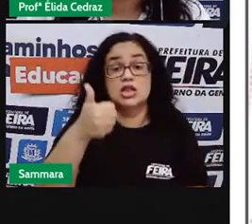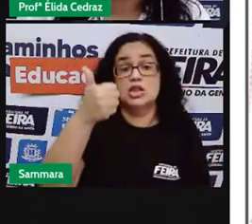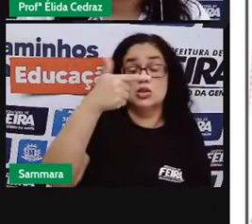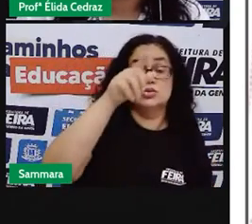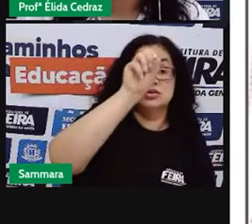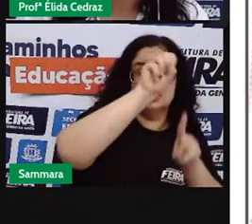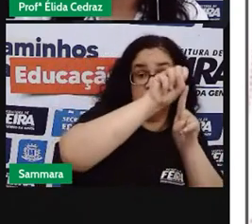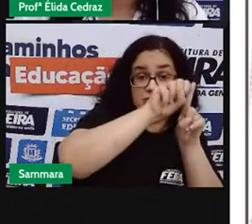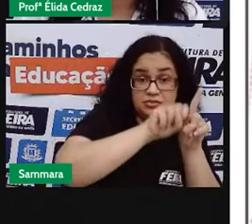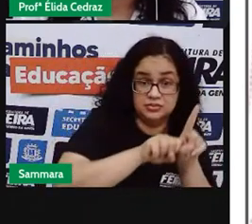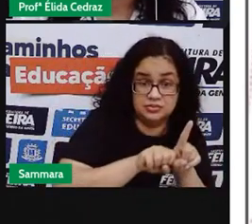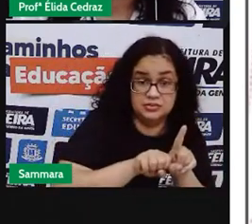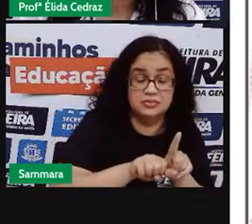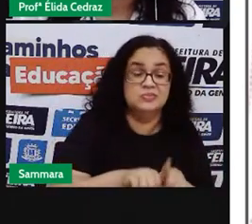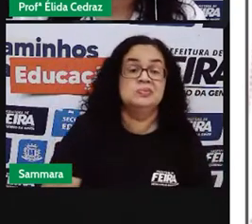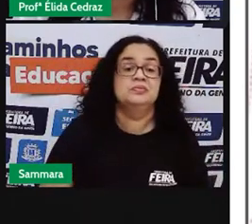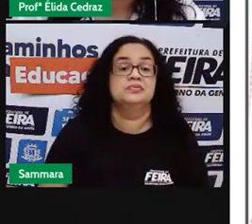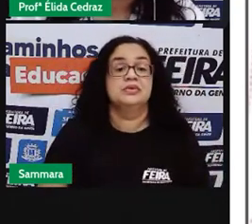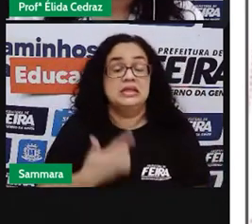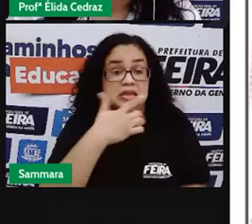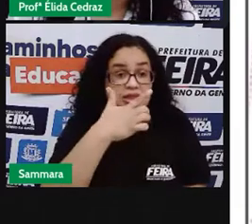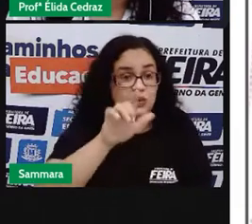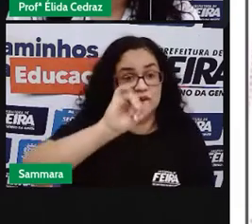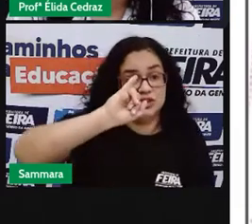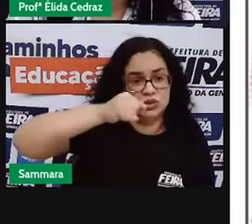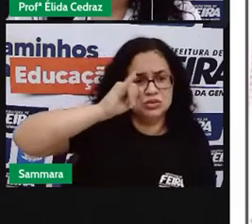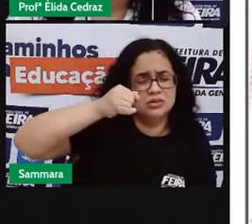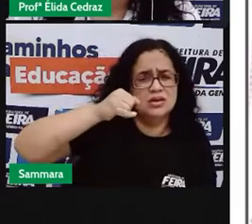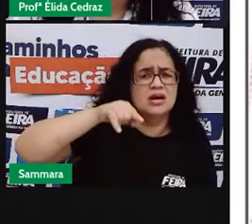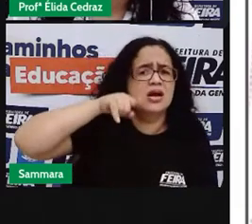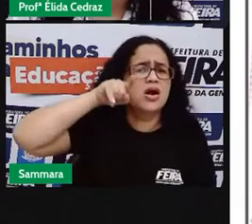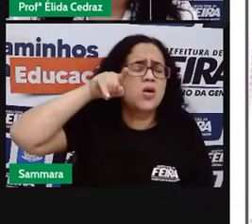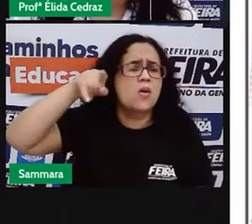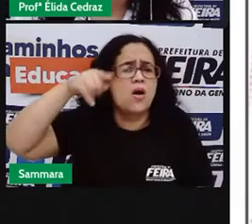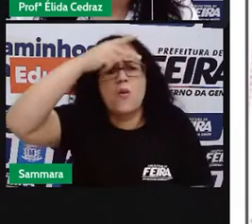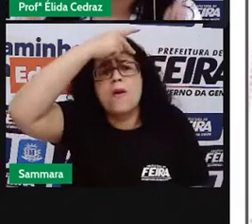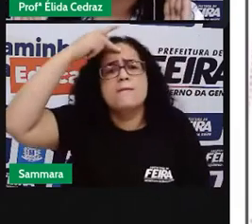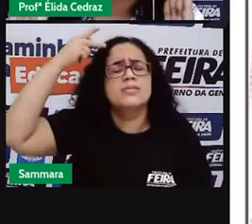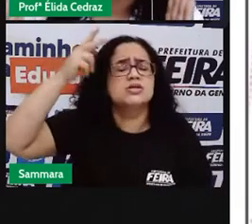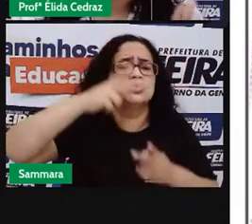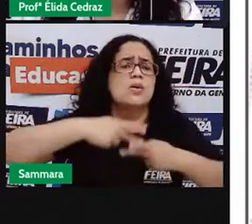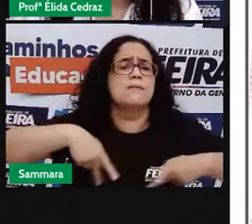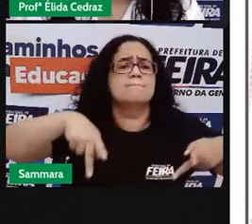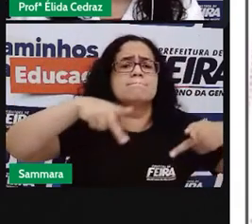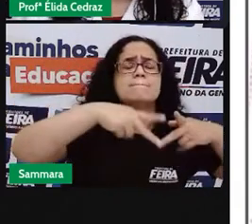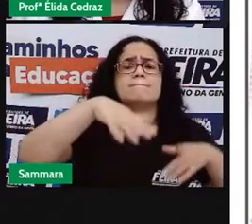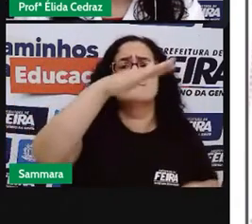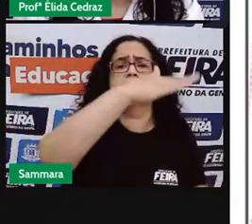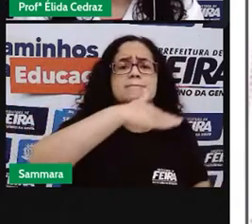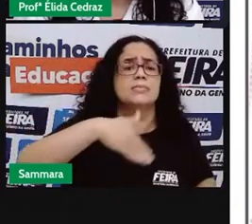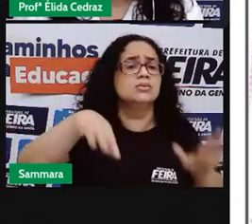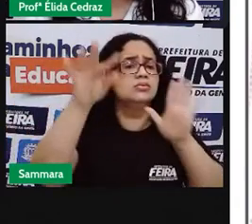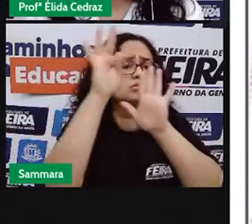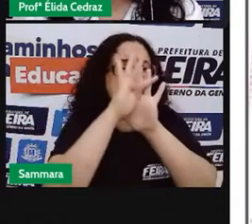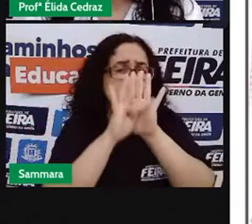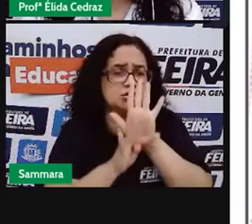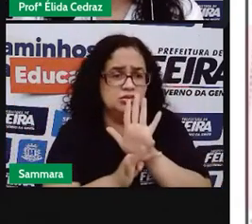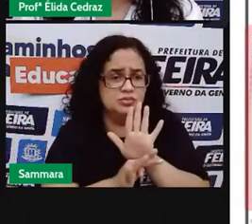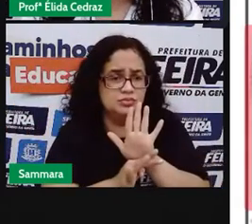12 vezes, sem juros. Quem seria o público-alvo desse texto?